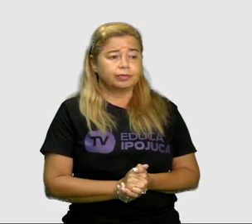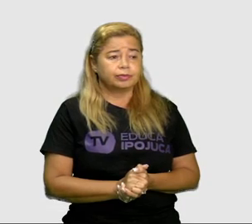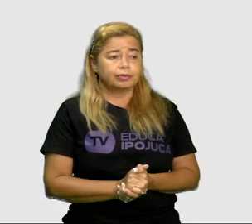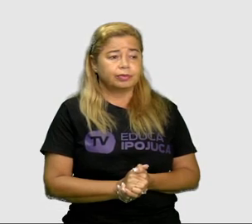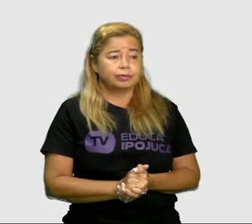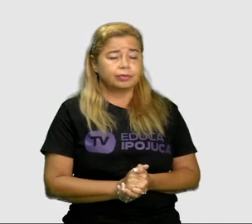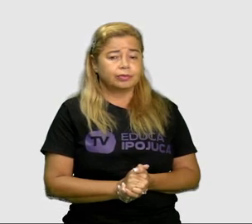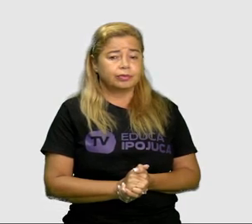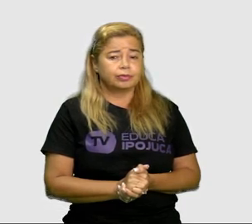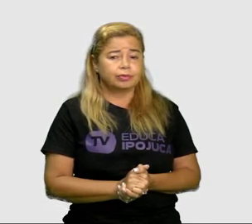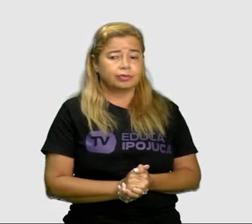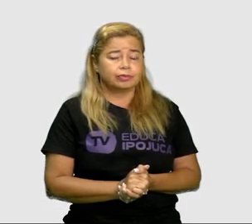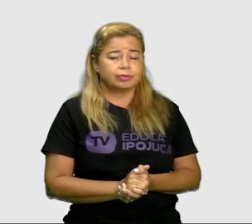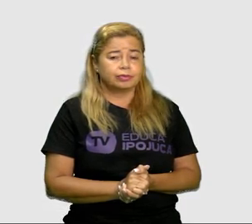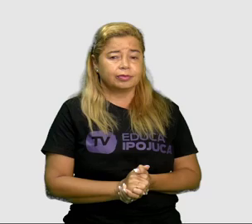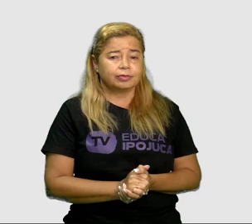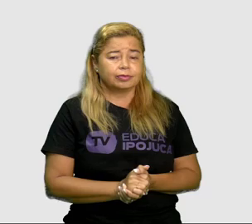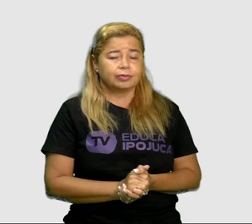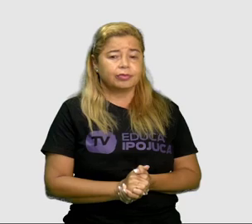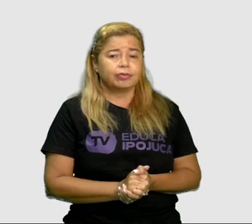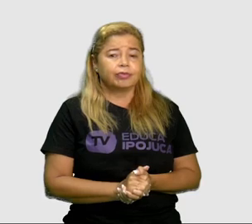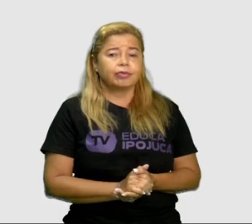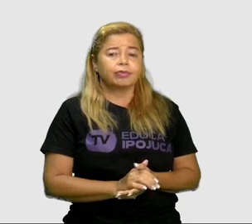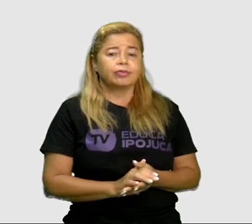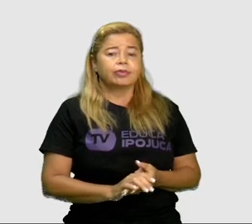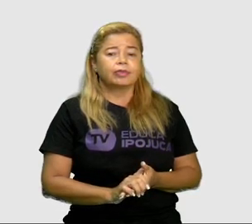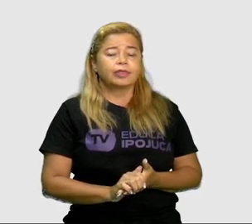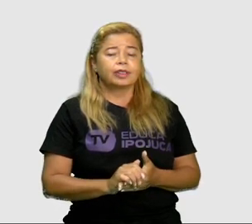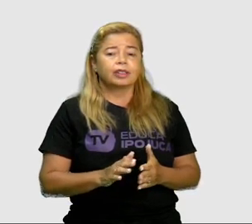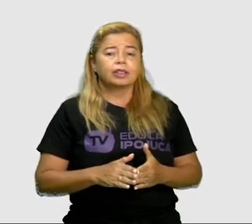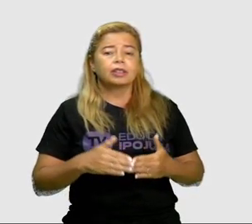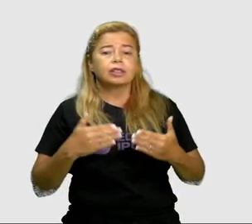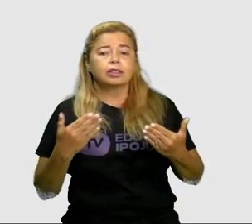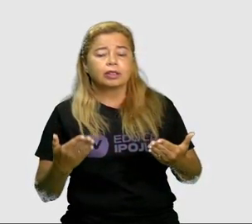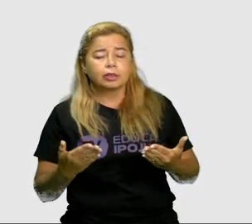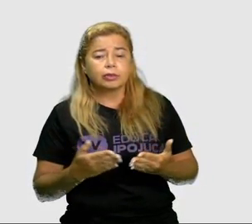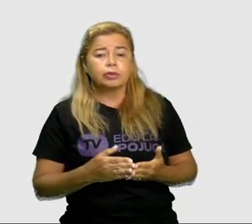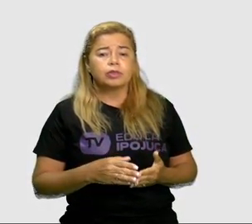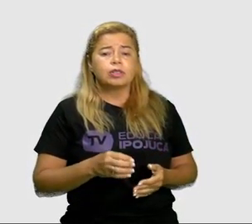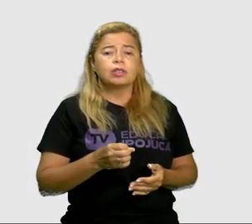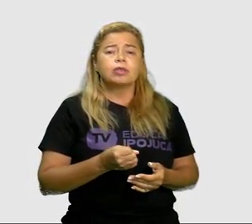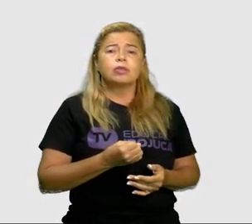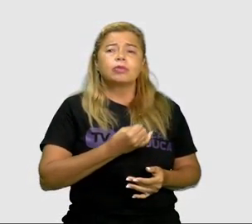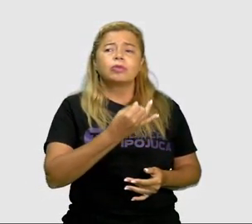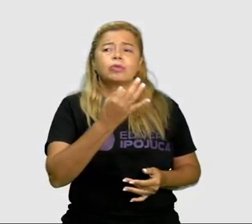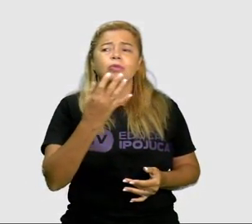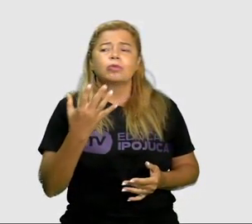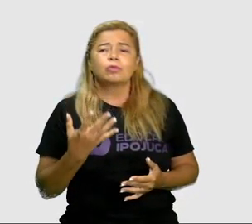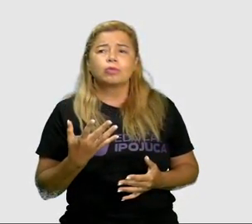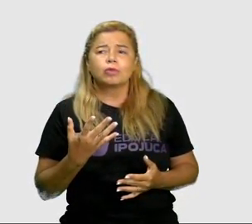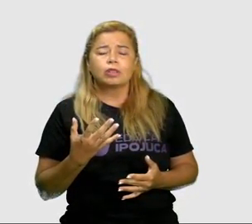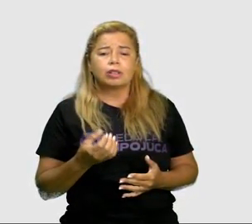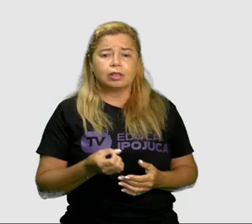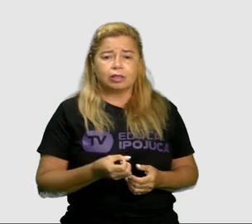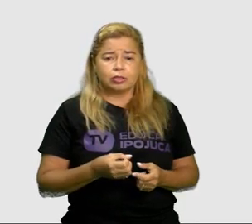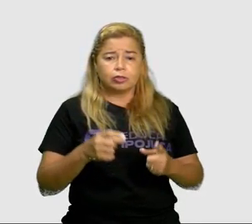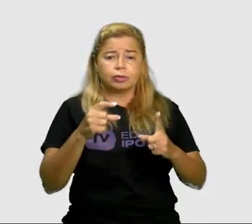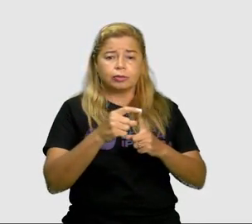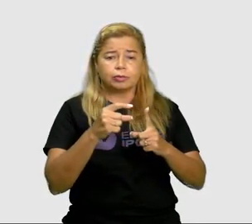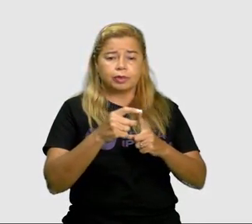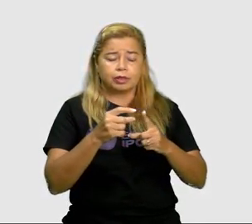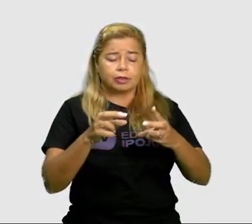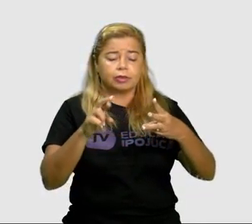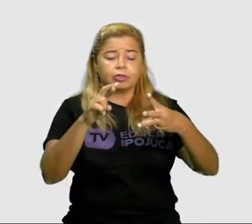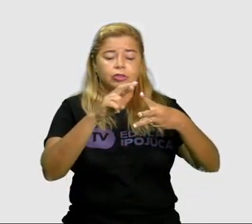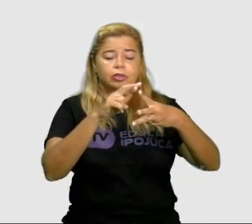Mas que chulé! Então, quais são as palavras que rimam uma